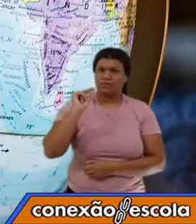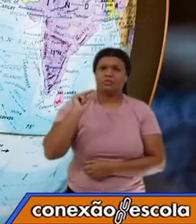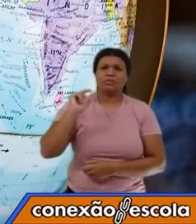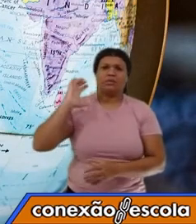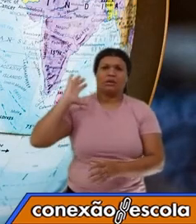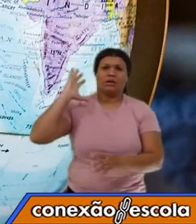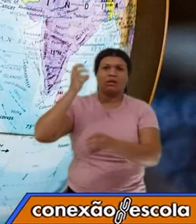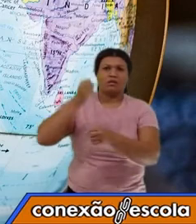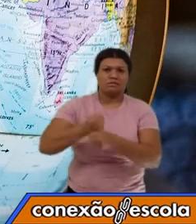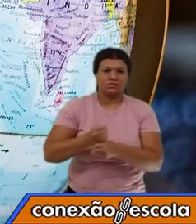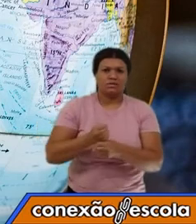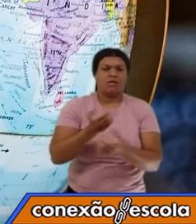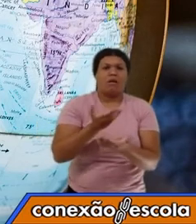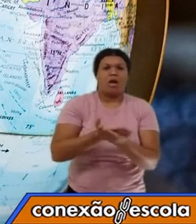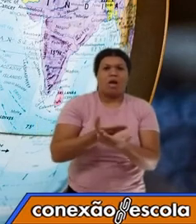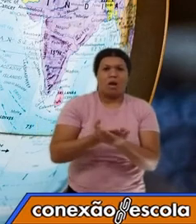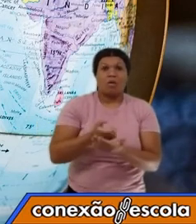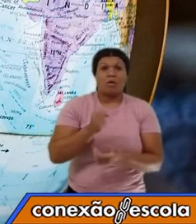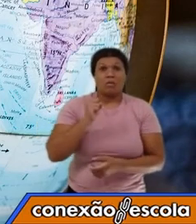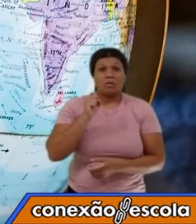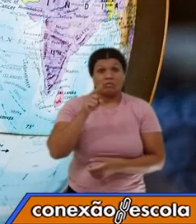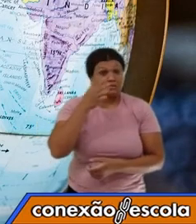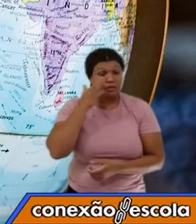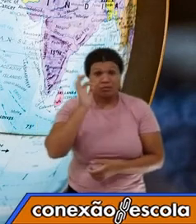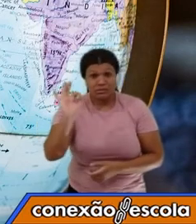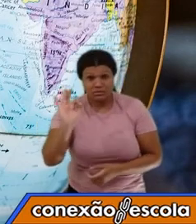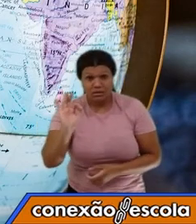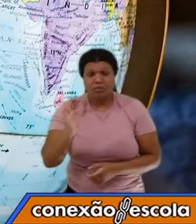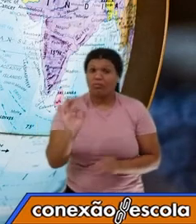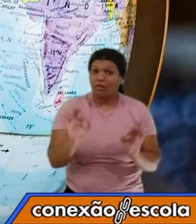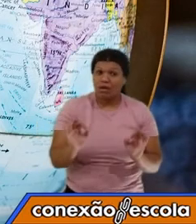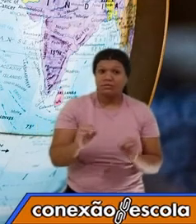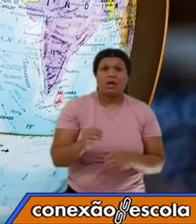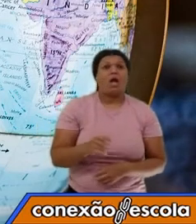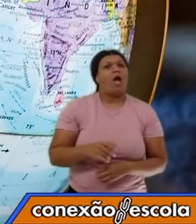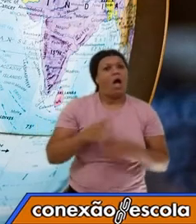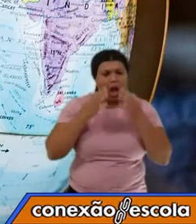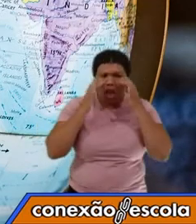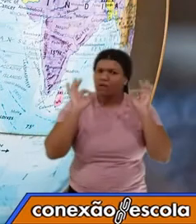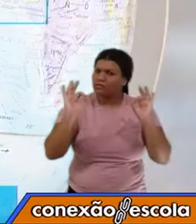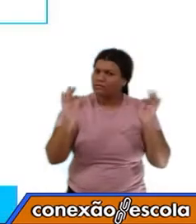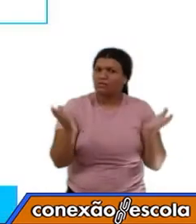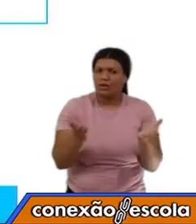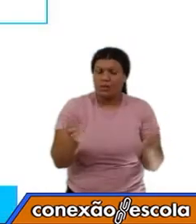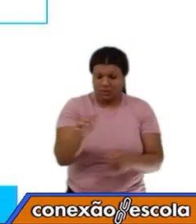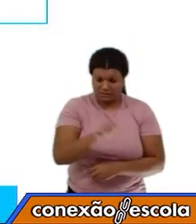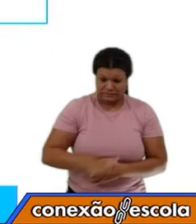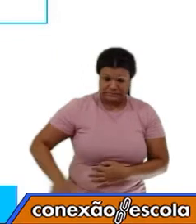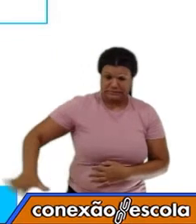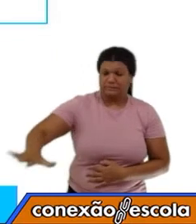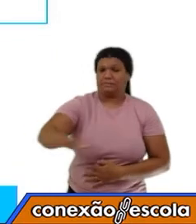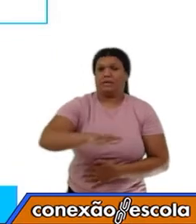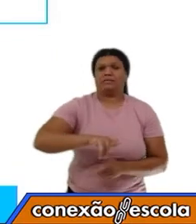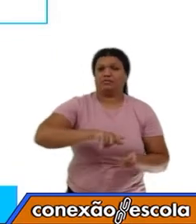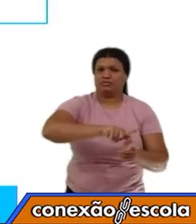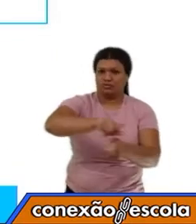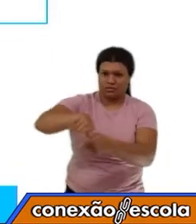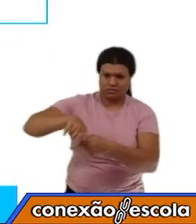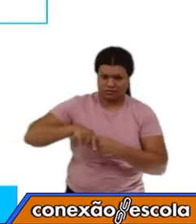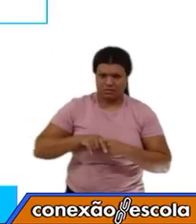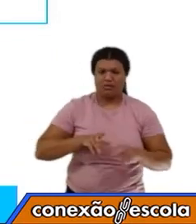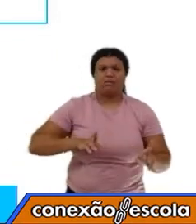aula. Se você não prestou atenção em tudo, fica ligado nesse finalzinho. Espaço geográfico é o